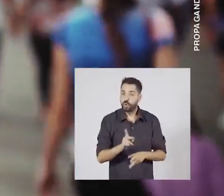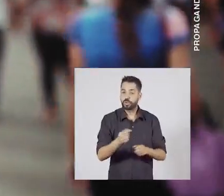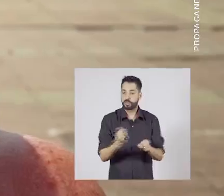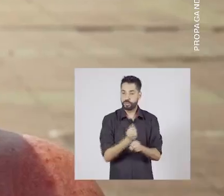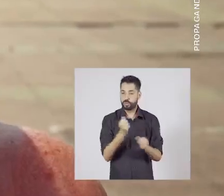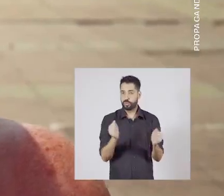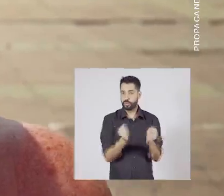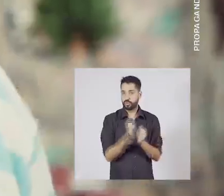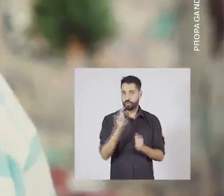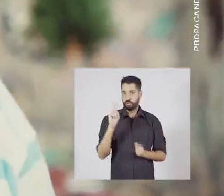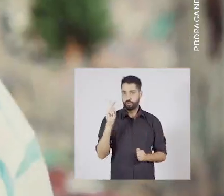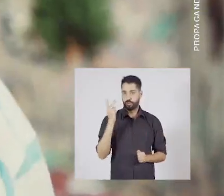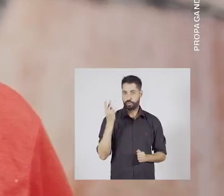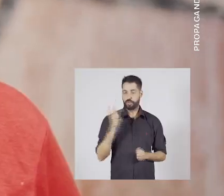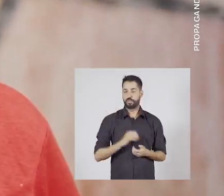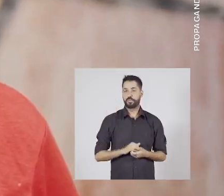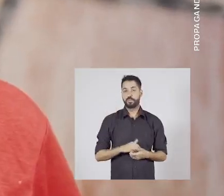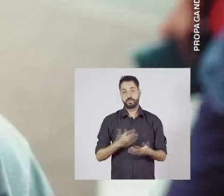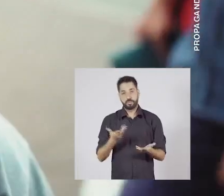história juntos.